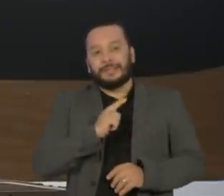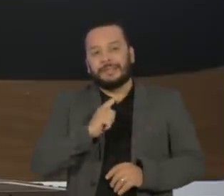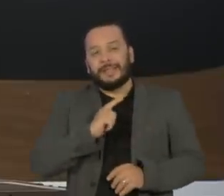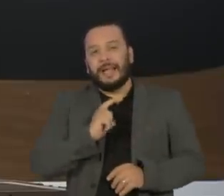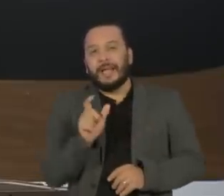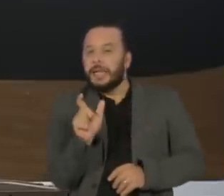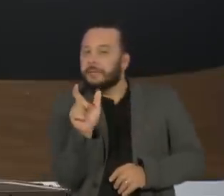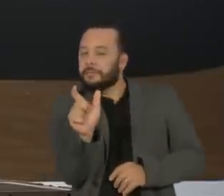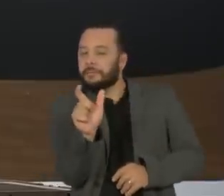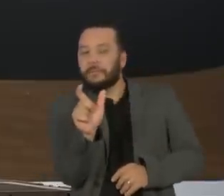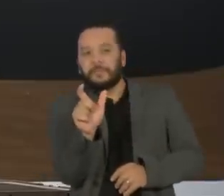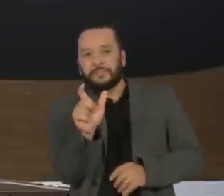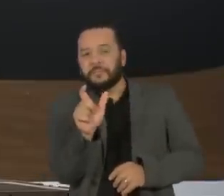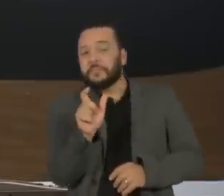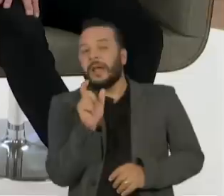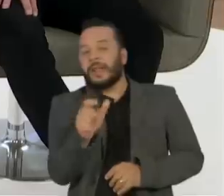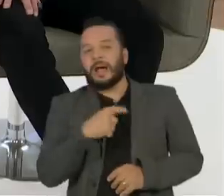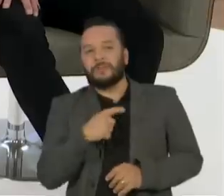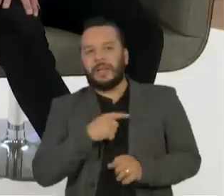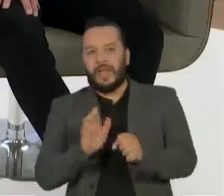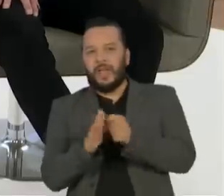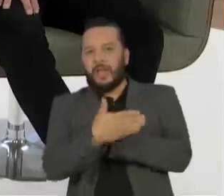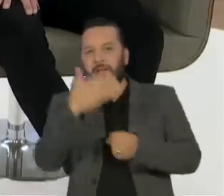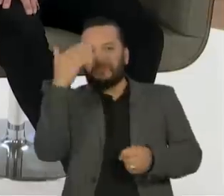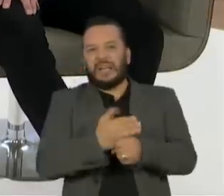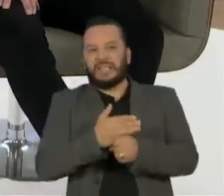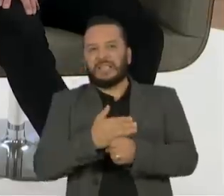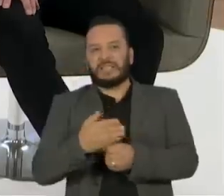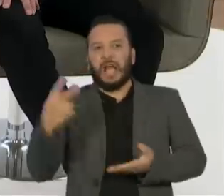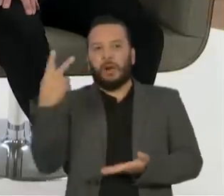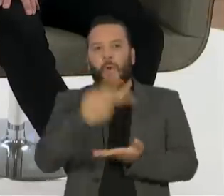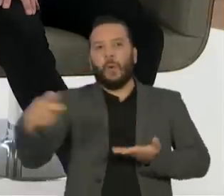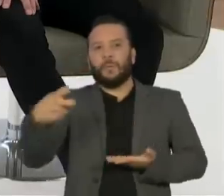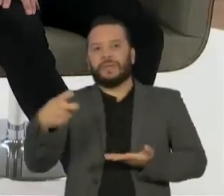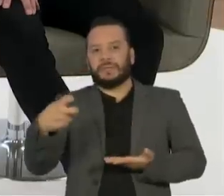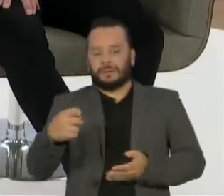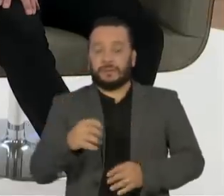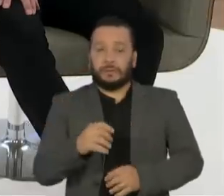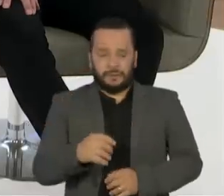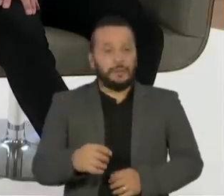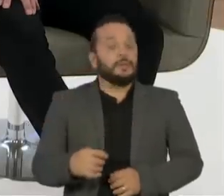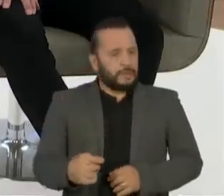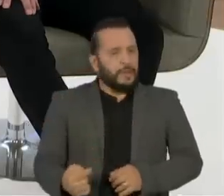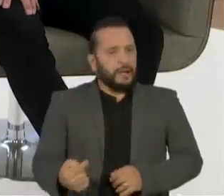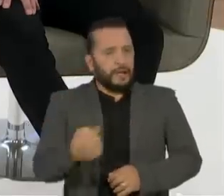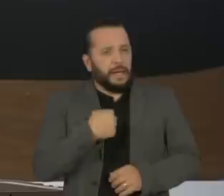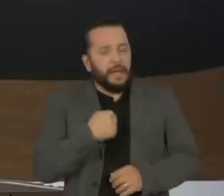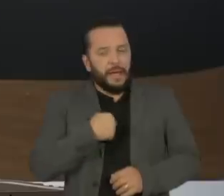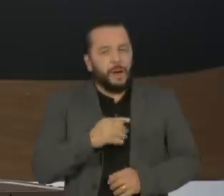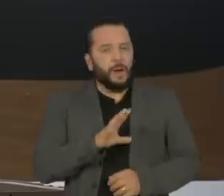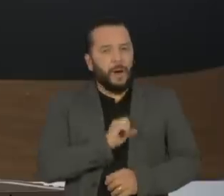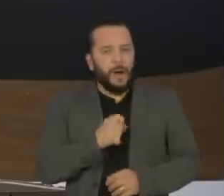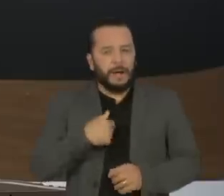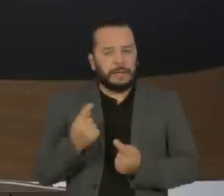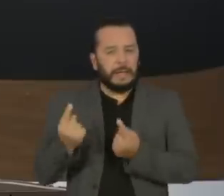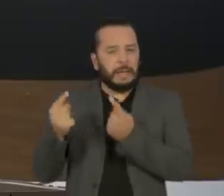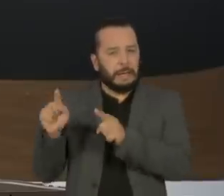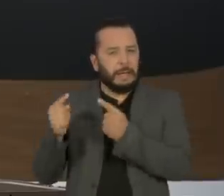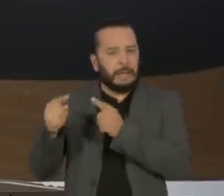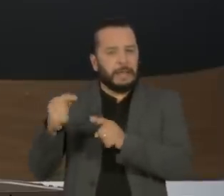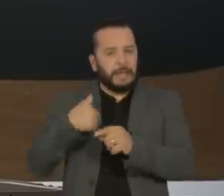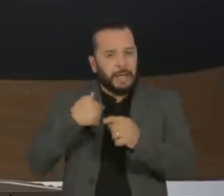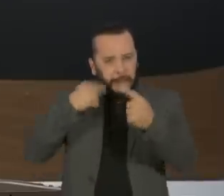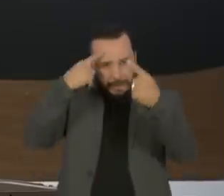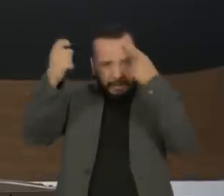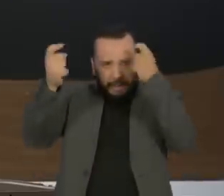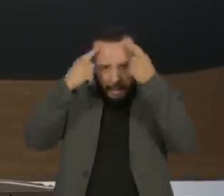citei ali, fascista e golpista esse trecho. Você diz assim, apesar de um emérito encrenqueiro, de um episcopal criador